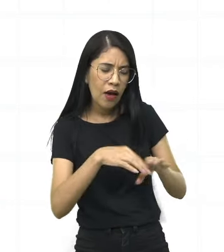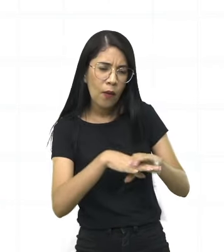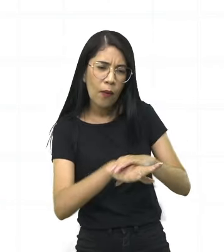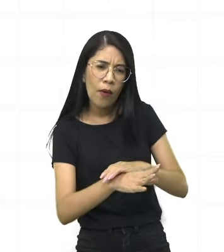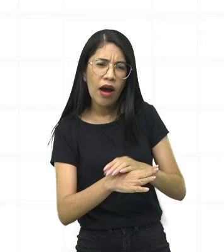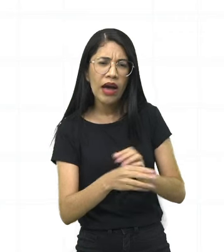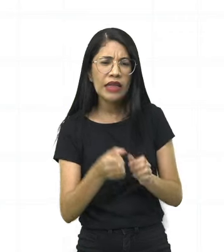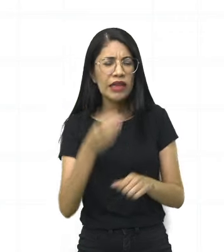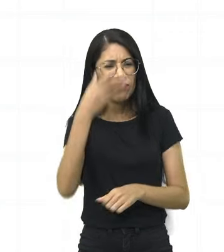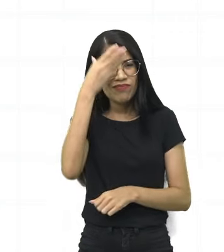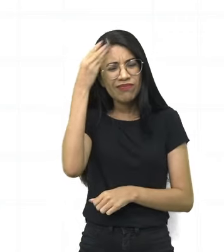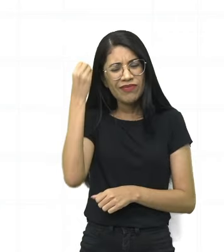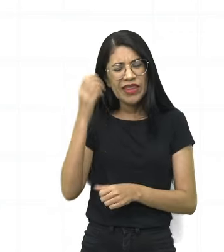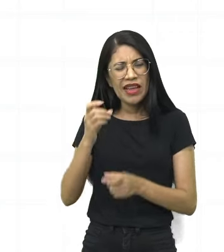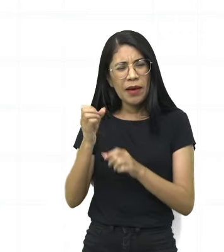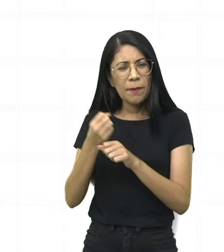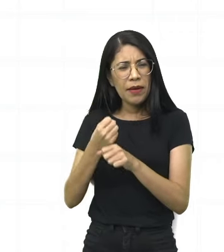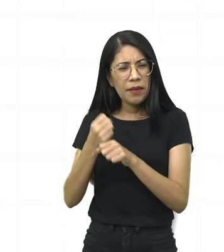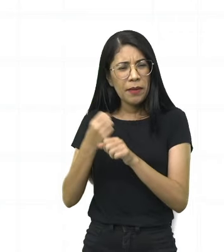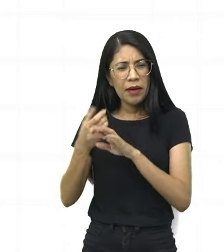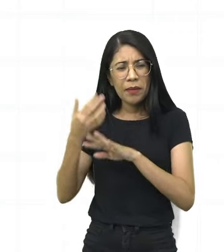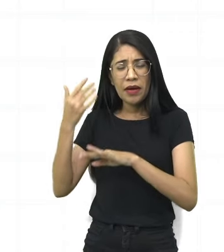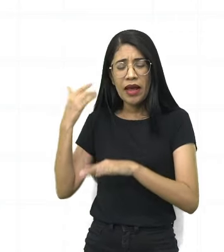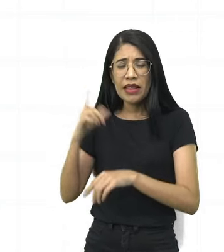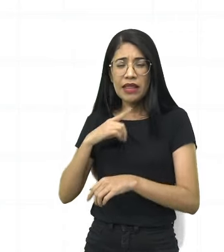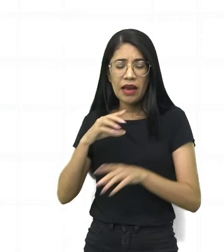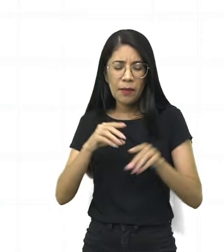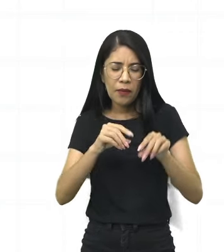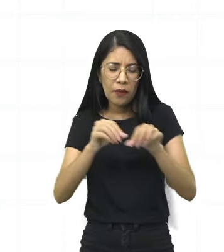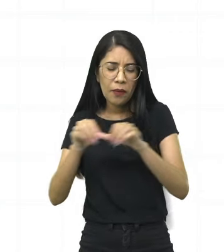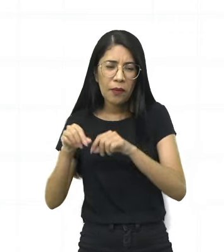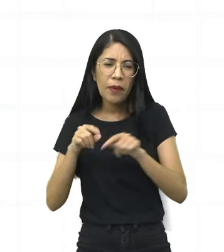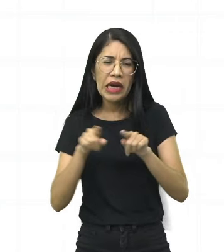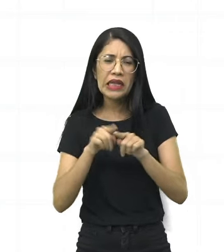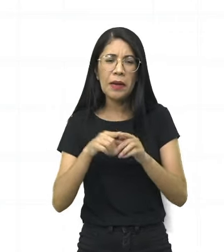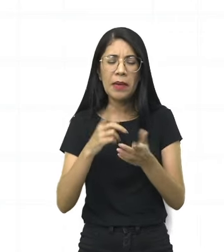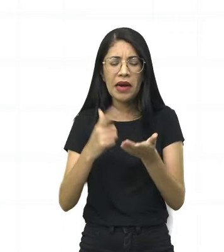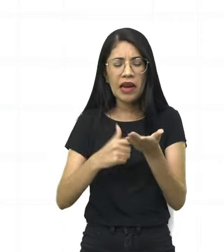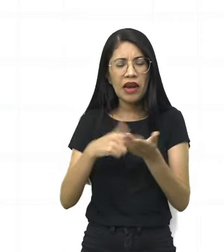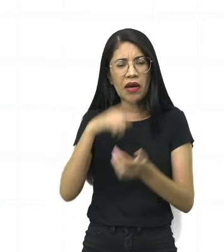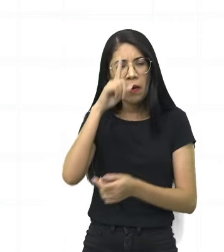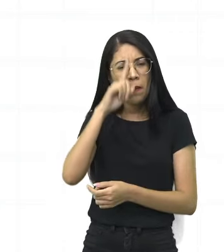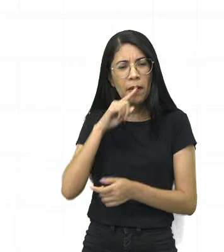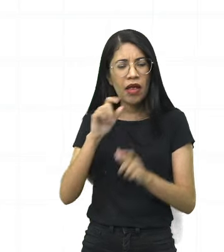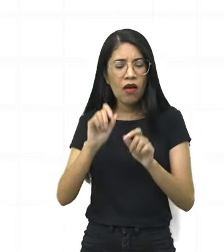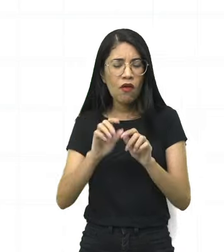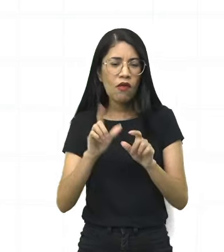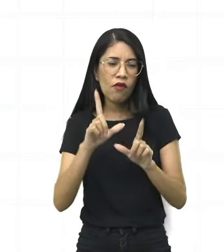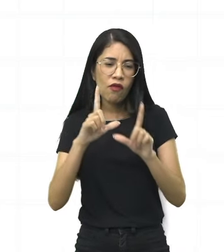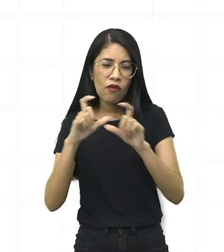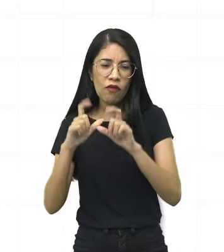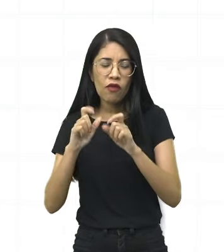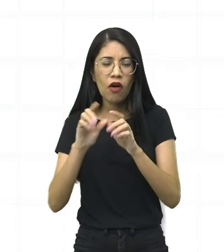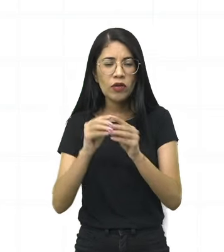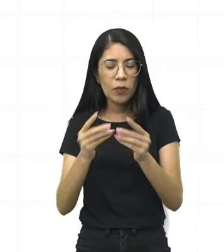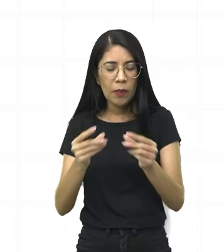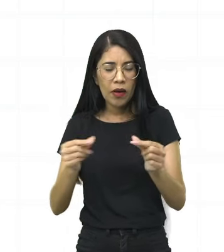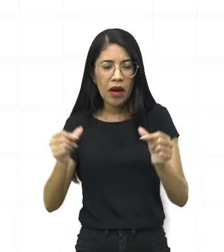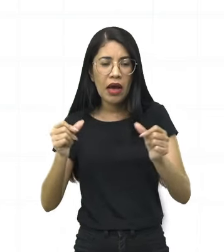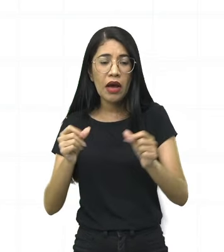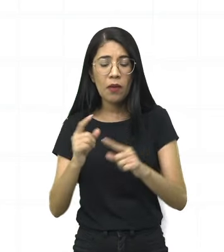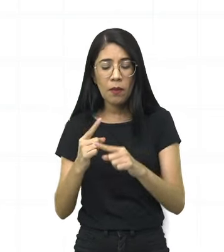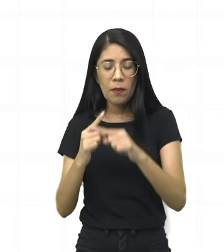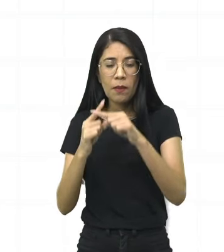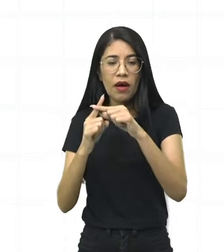décadas, no porão, havia poeira, livros amarelados, fotos se partindo. Um crucifixo,